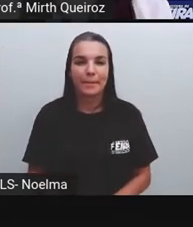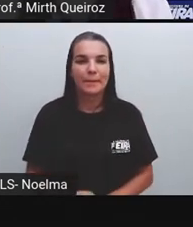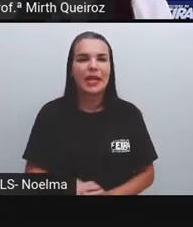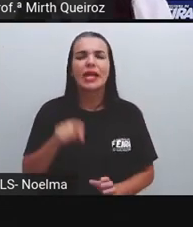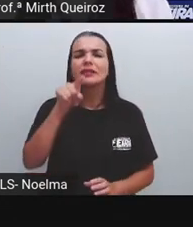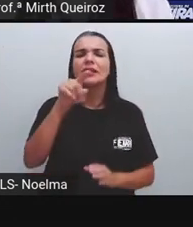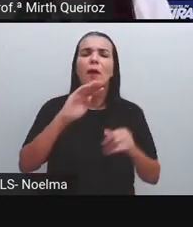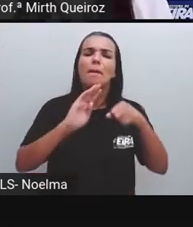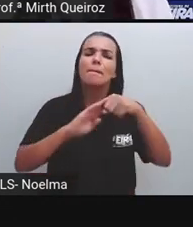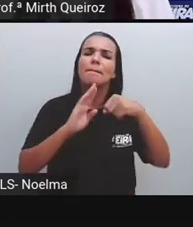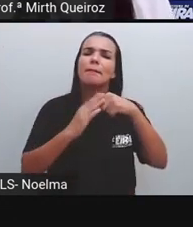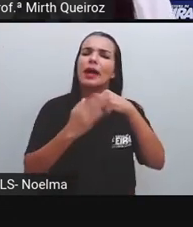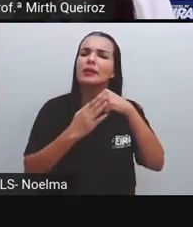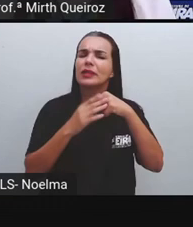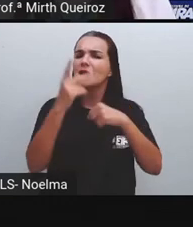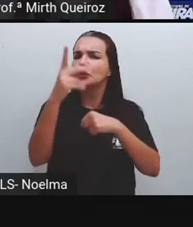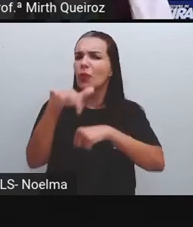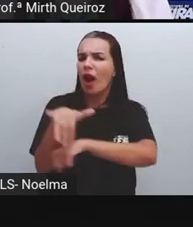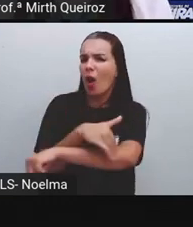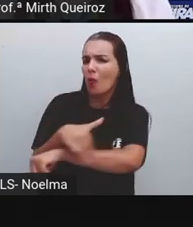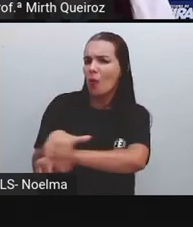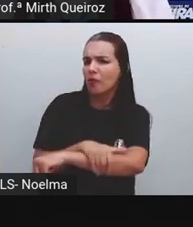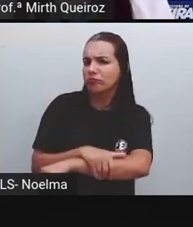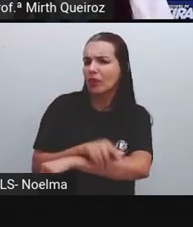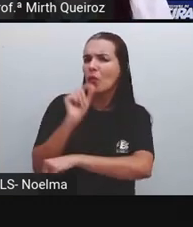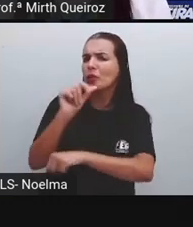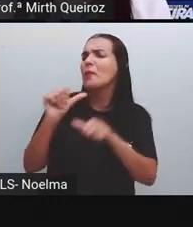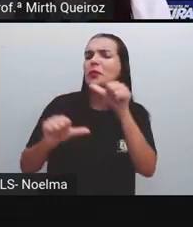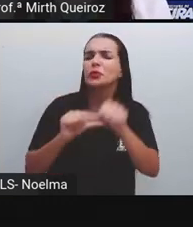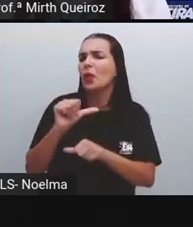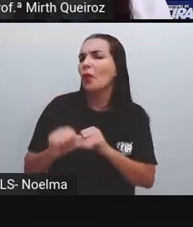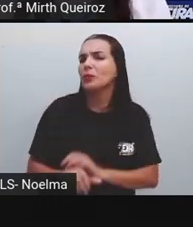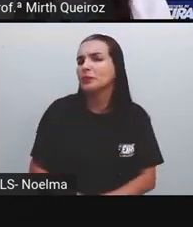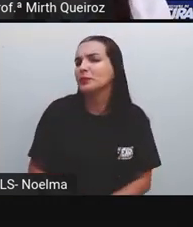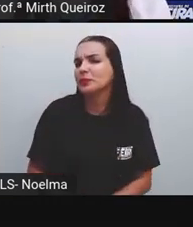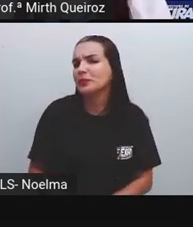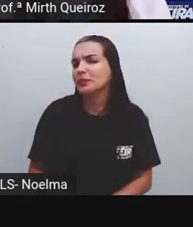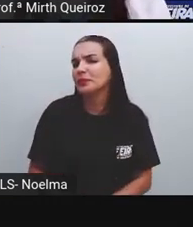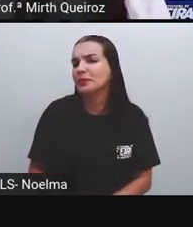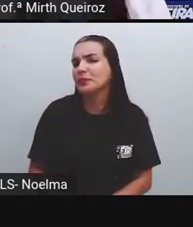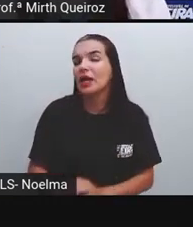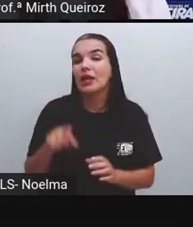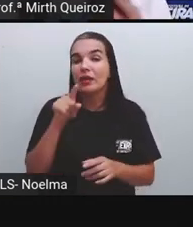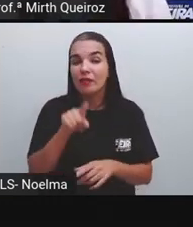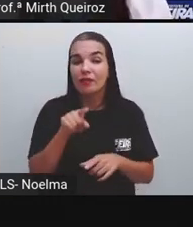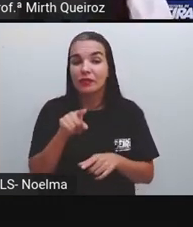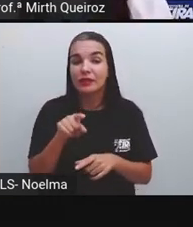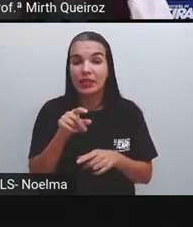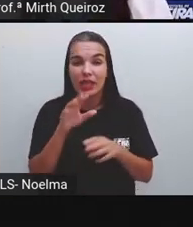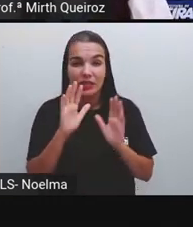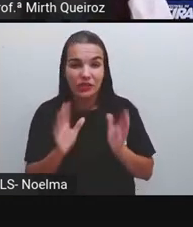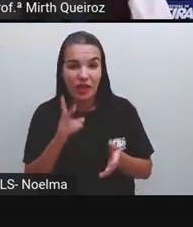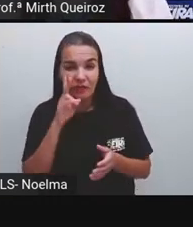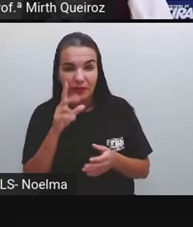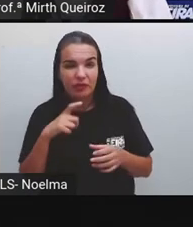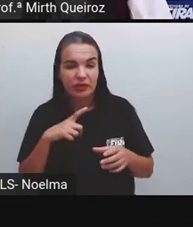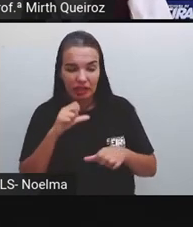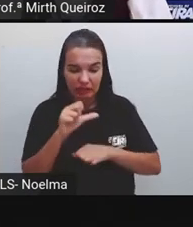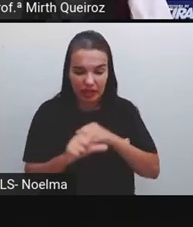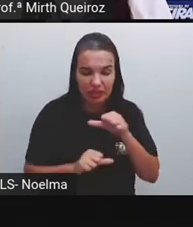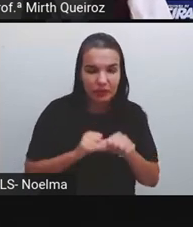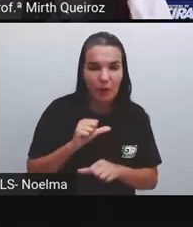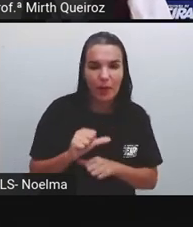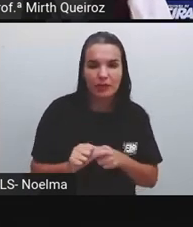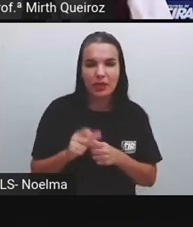E no seu bairro, na sua rua, o que mudou? O que mudou? Algo foi transformado